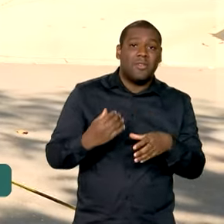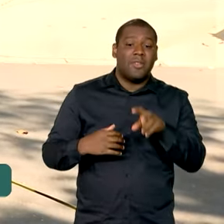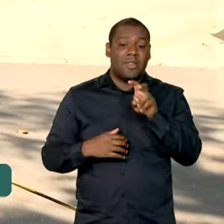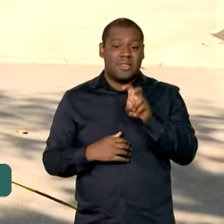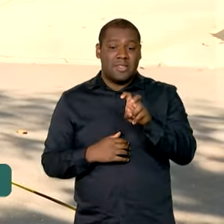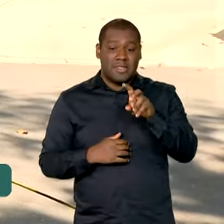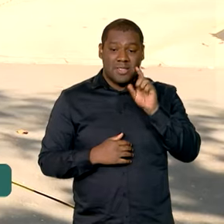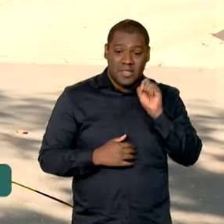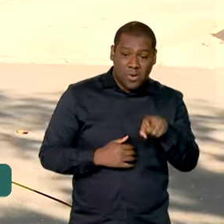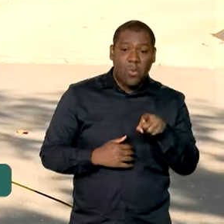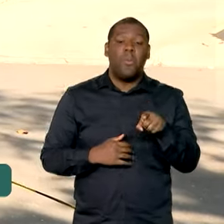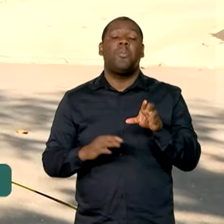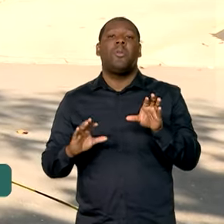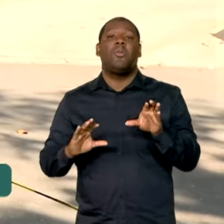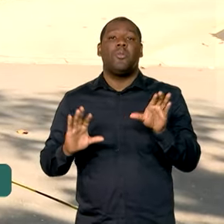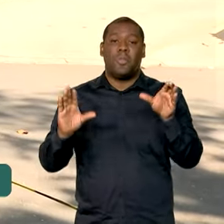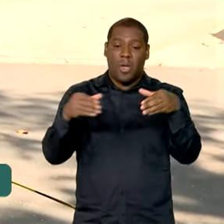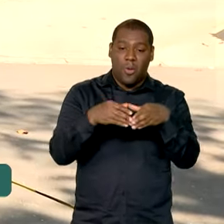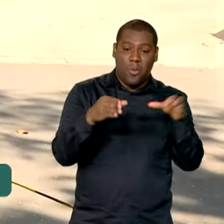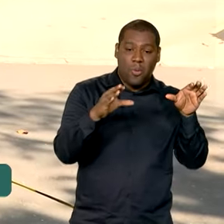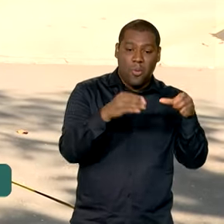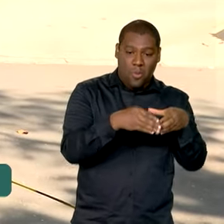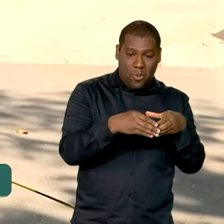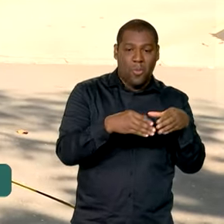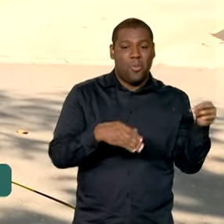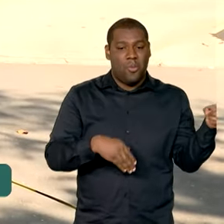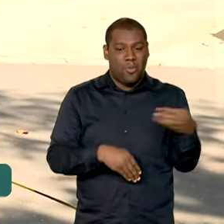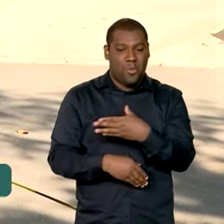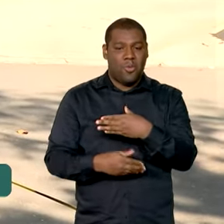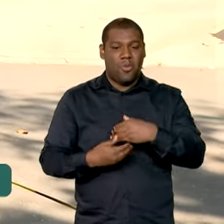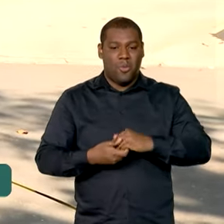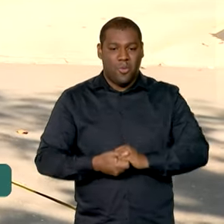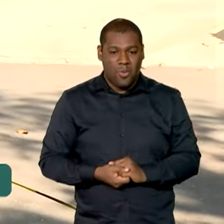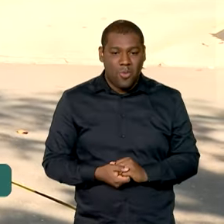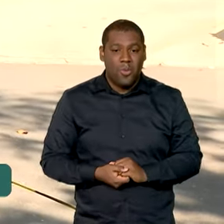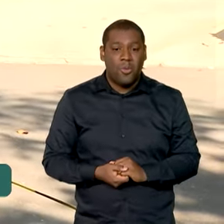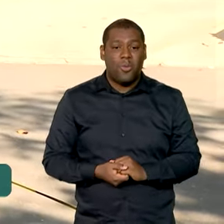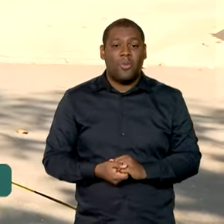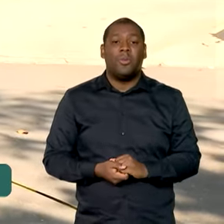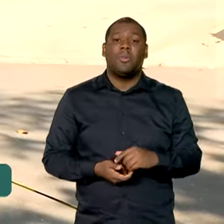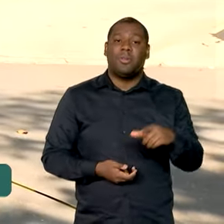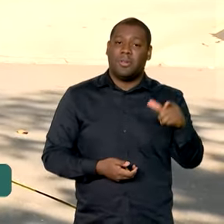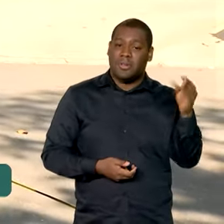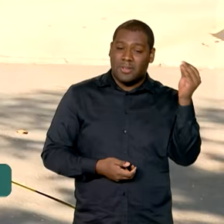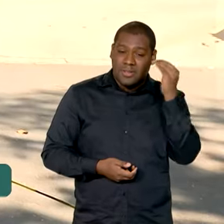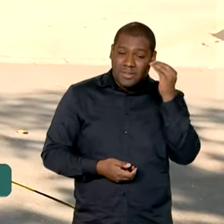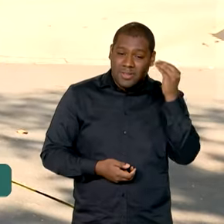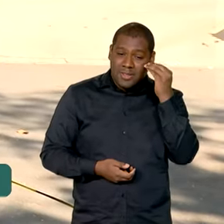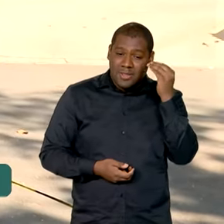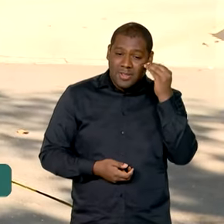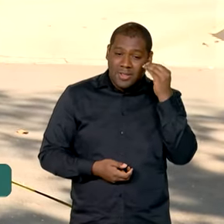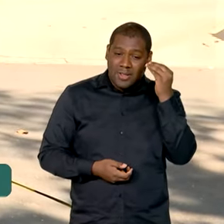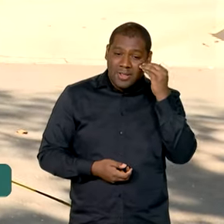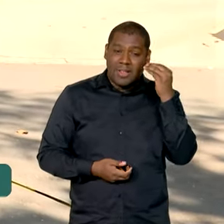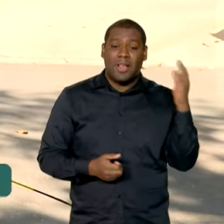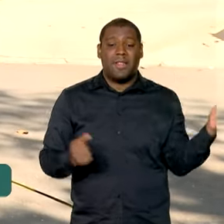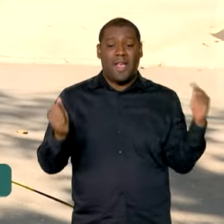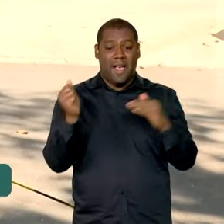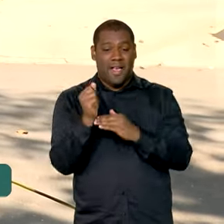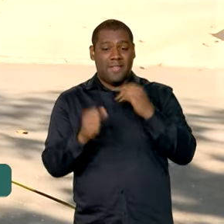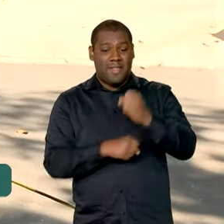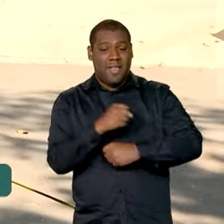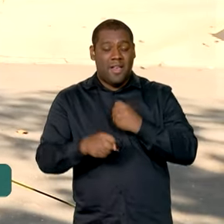bucal e multiprofissional. A meta é alcançar 80% da cobertura da atenção primária até 2026,